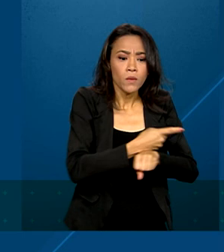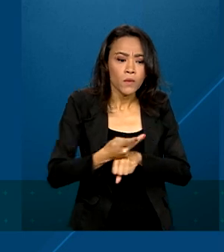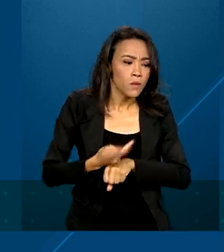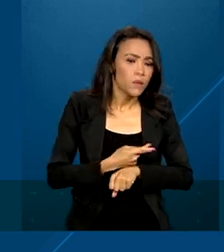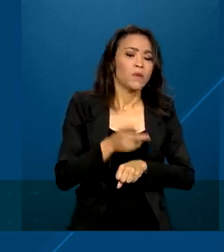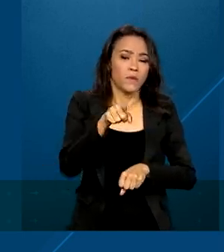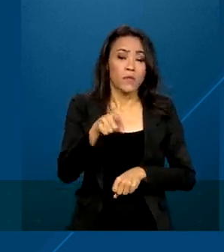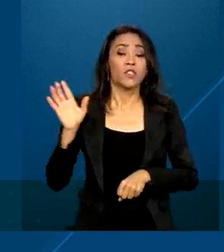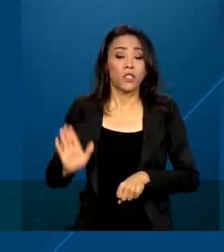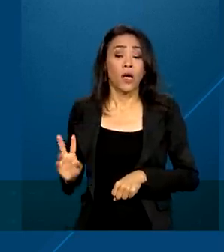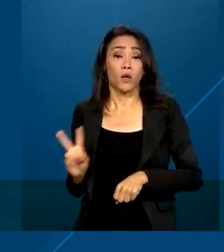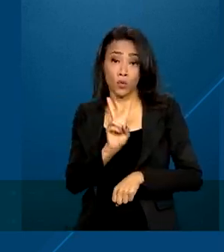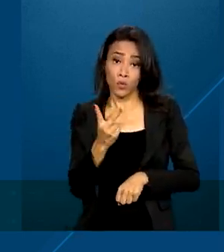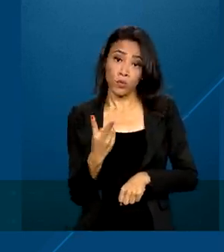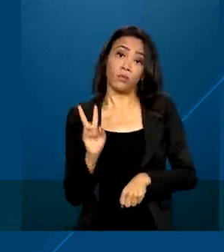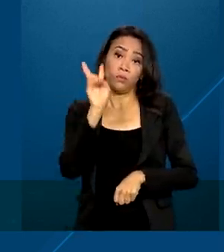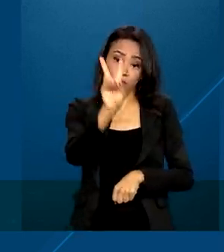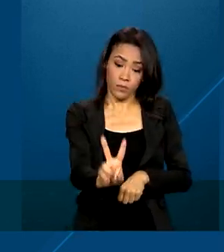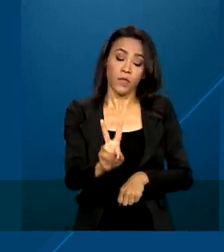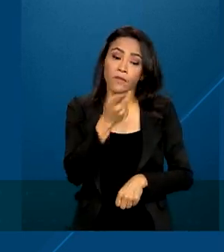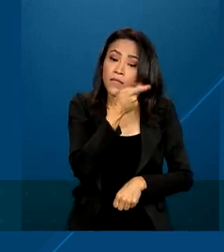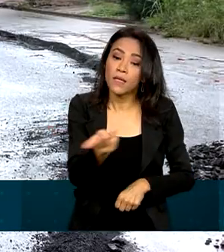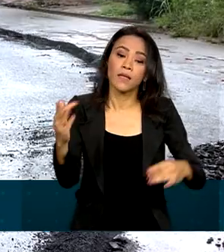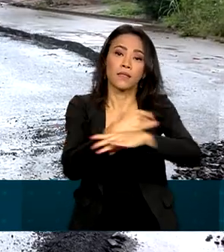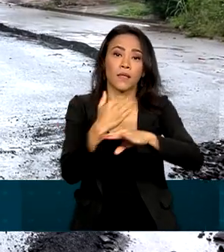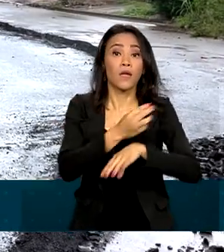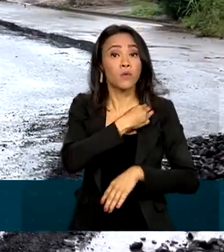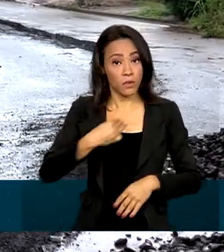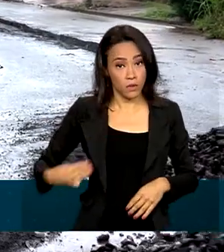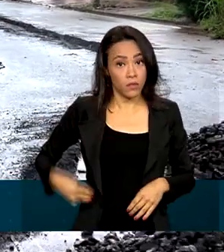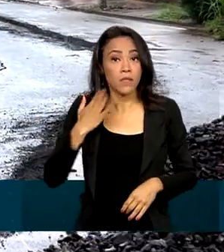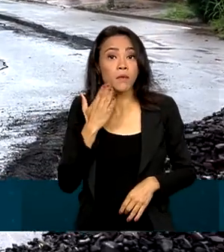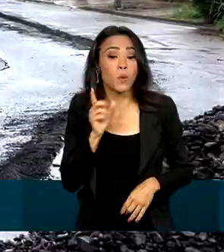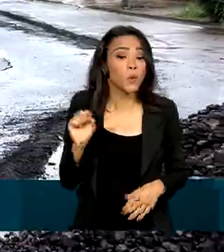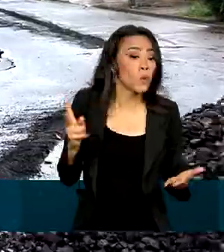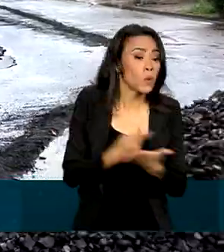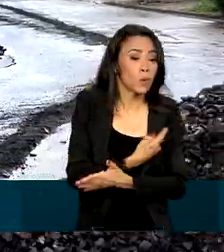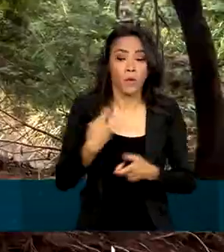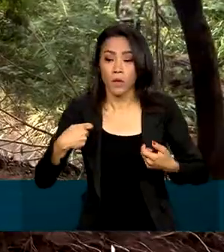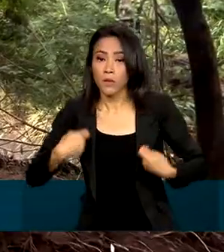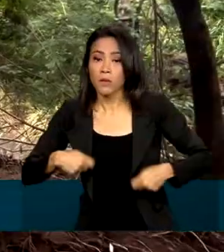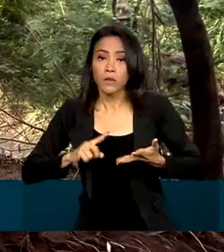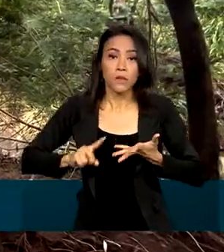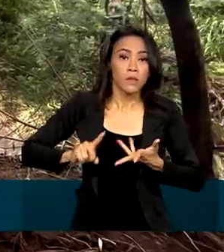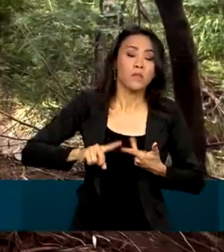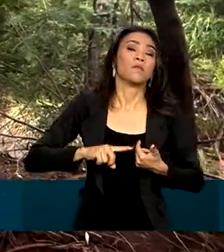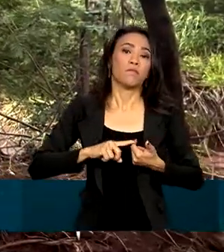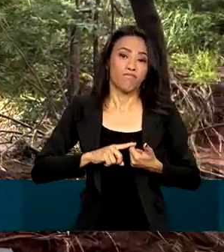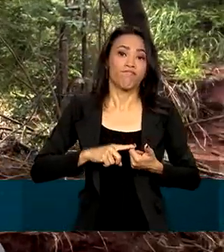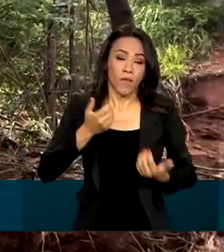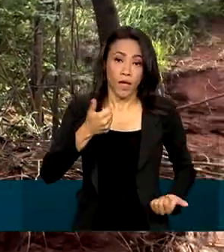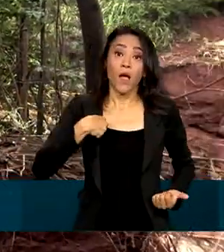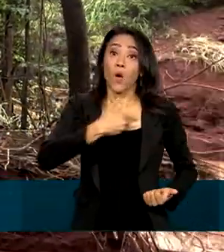visitaram Araraquara a pedido do presidente Luiz Inácio Lula da Silva. A Defesa Civil Nacional presta apoio